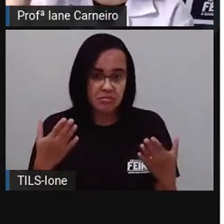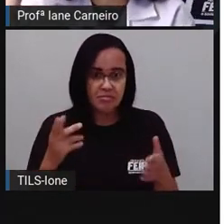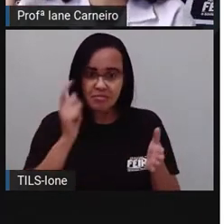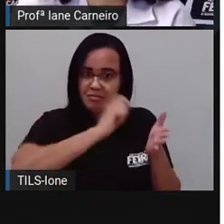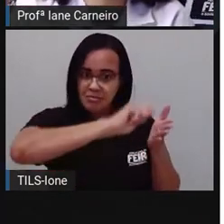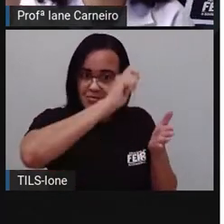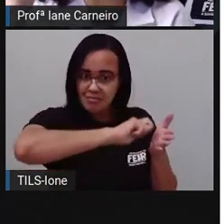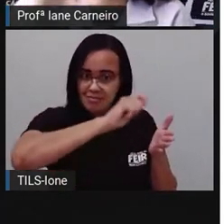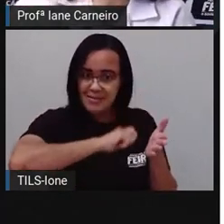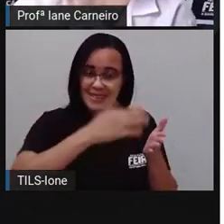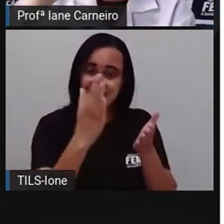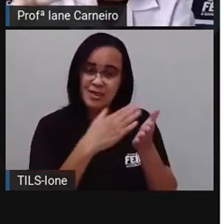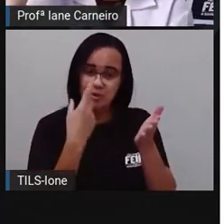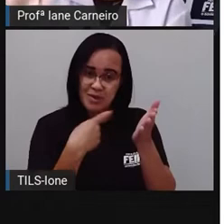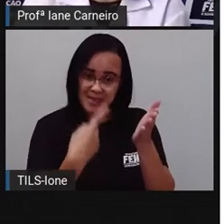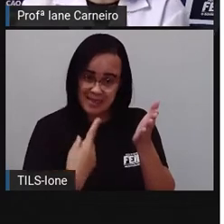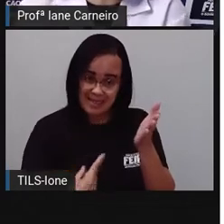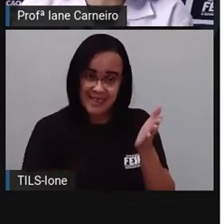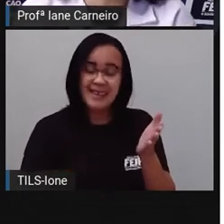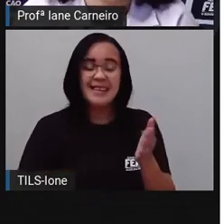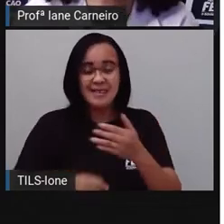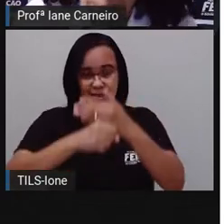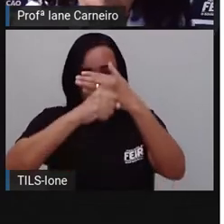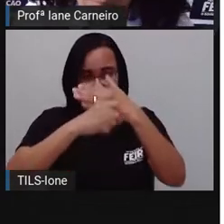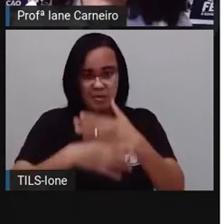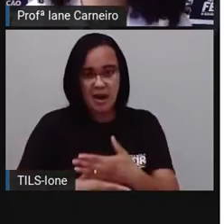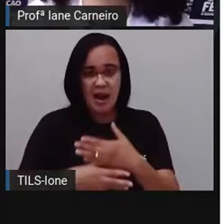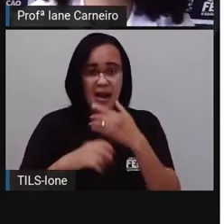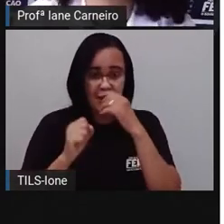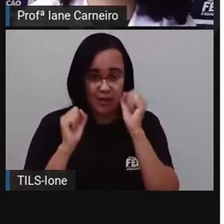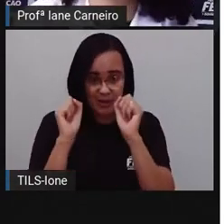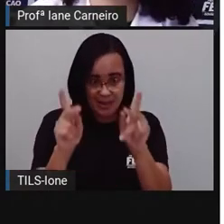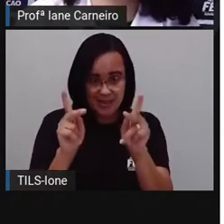O nome da cor, da sua cor preferida, tá bom?